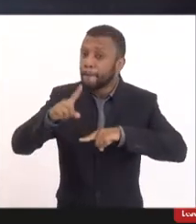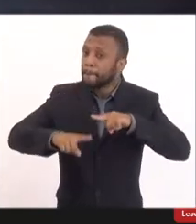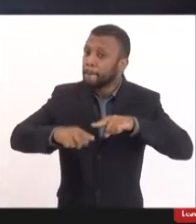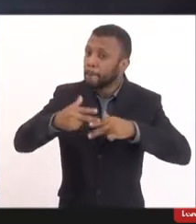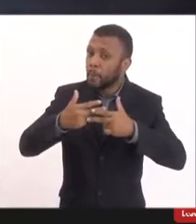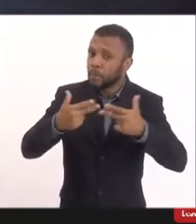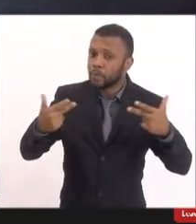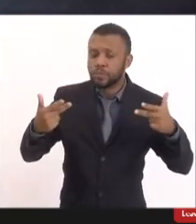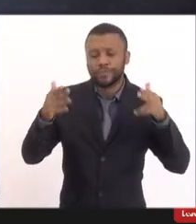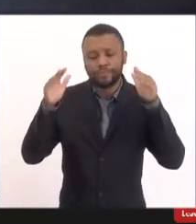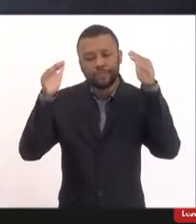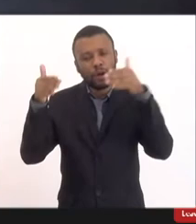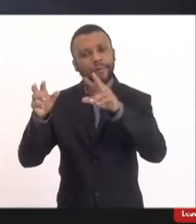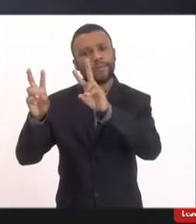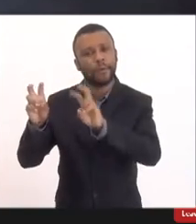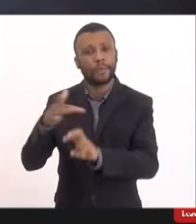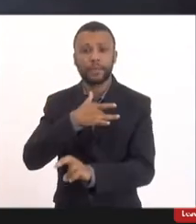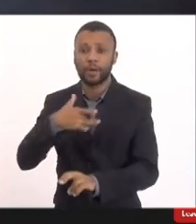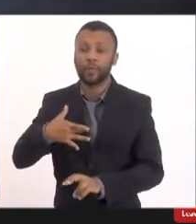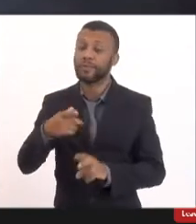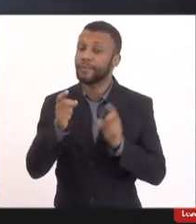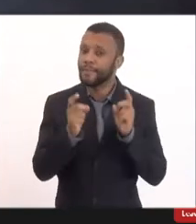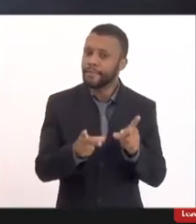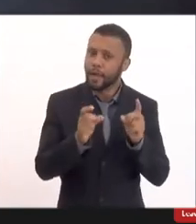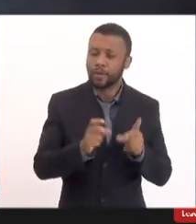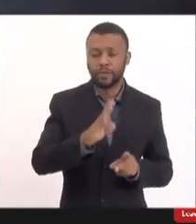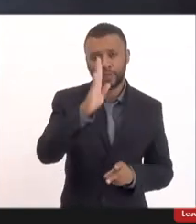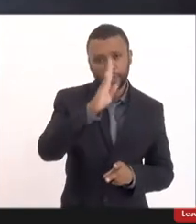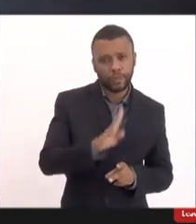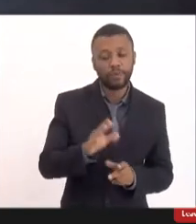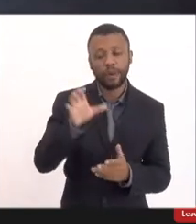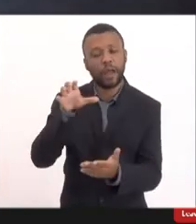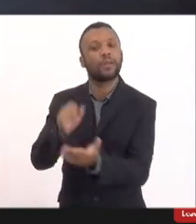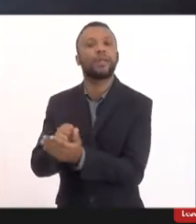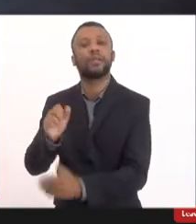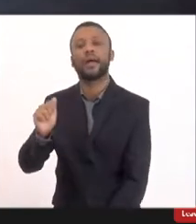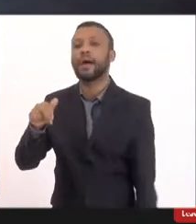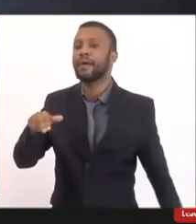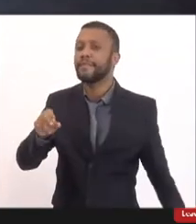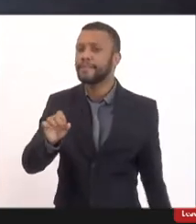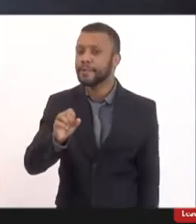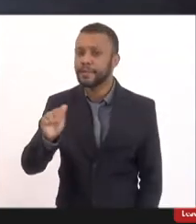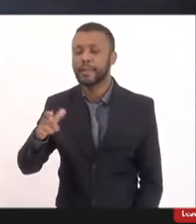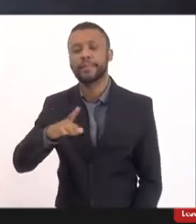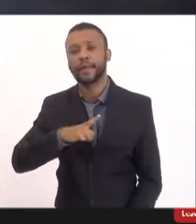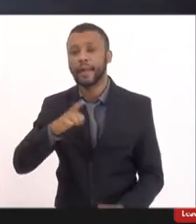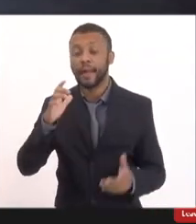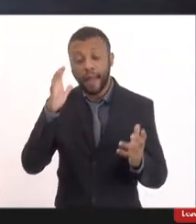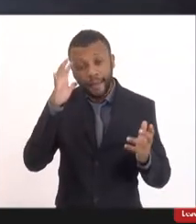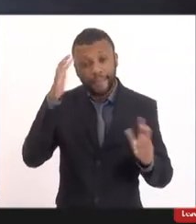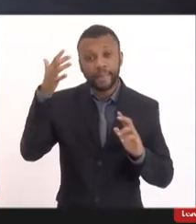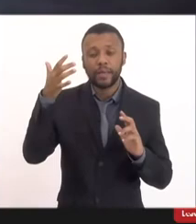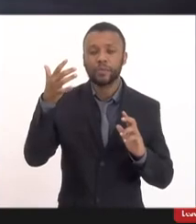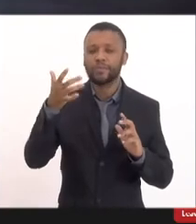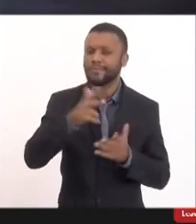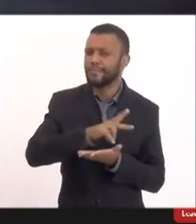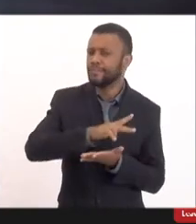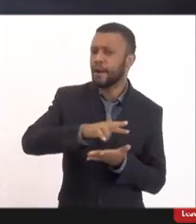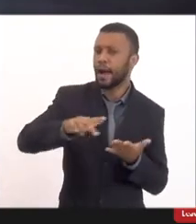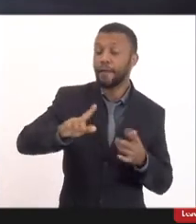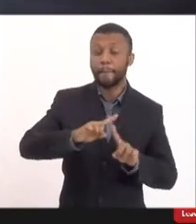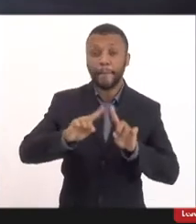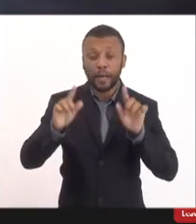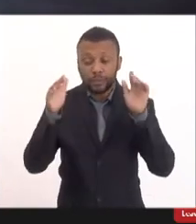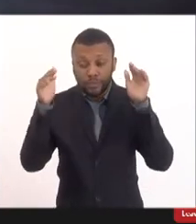registrado na Anvisa é vendido no Brasil qualquer medicamento se a senhora ler a bula tem efeitos adversos mas nós trabalhamos com risco